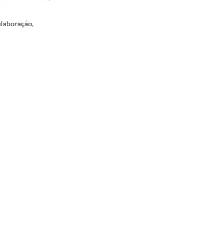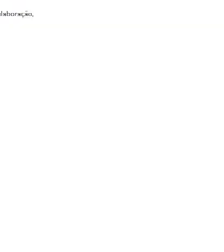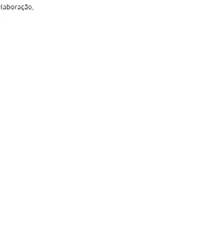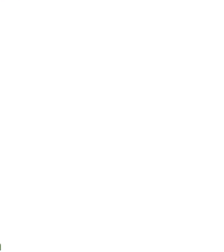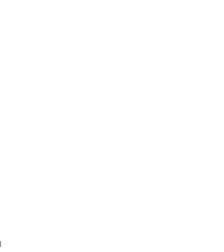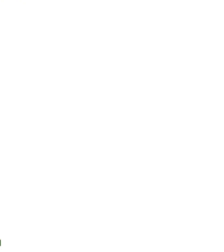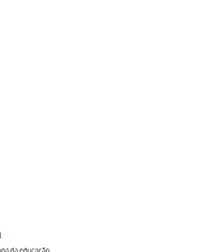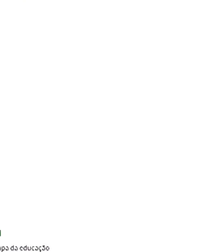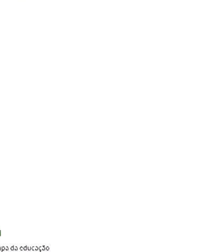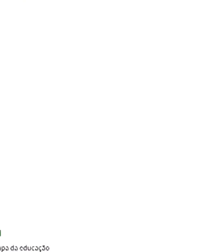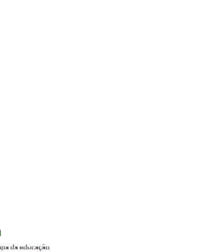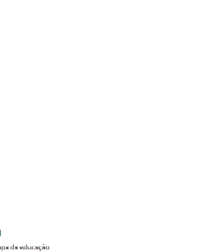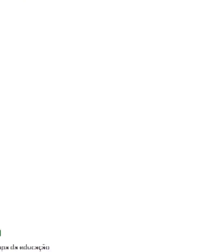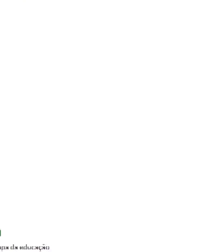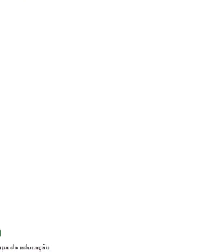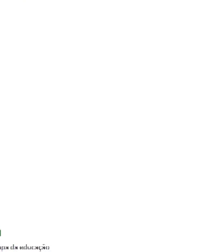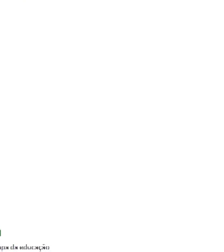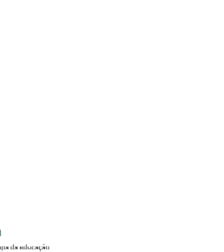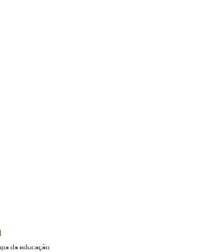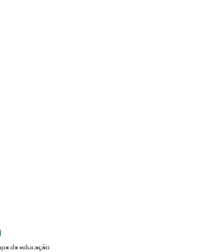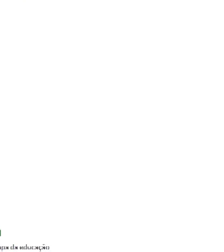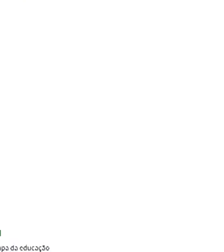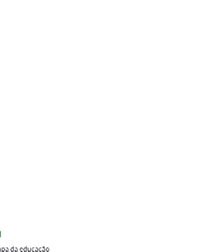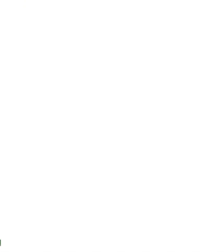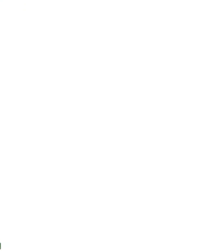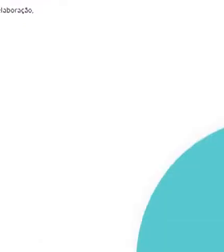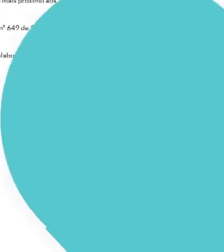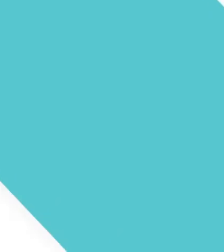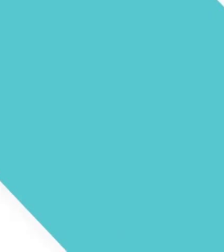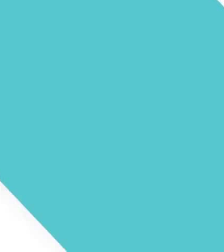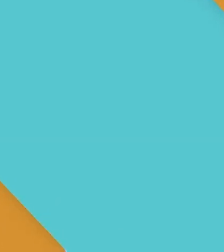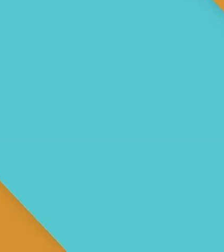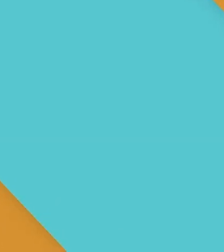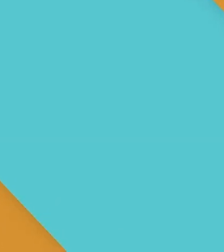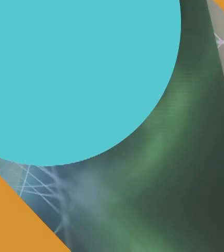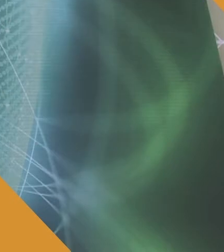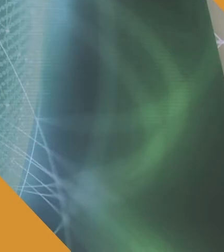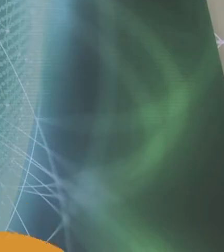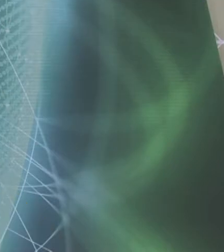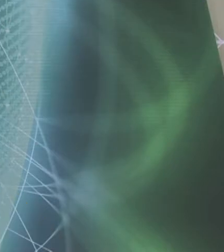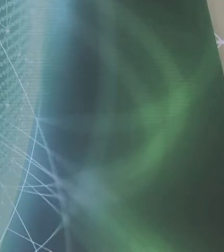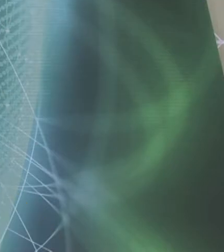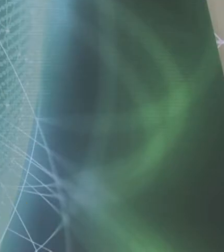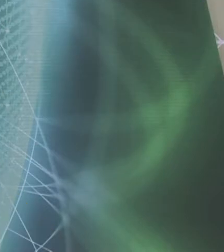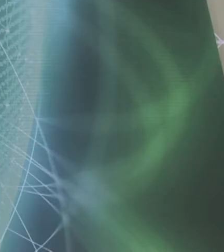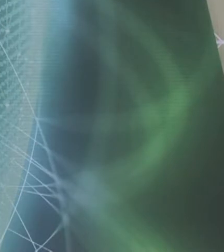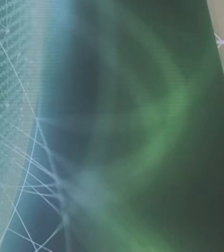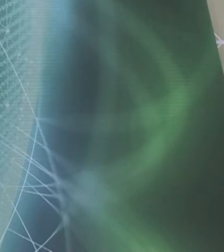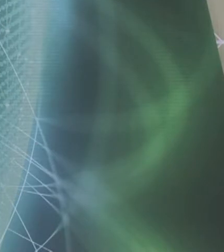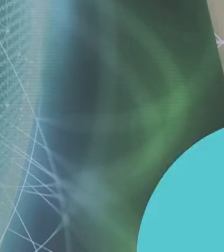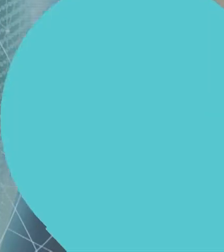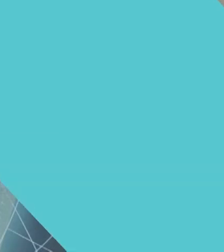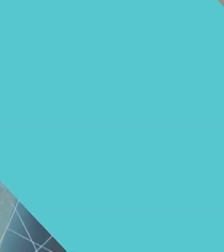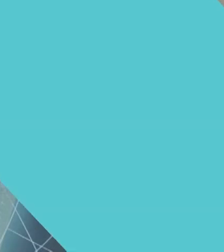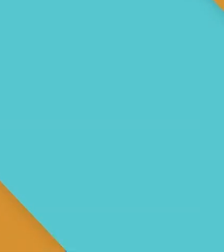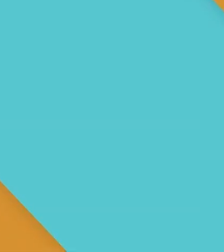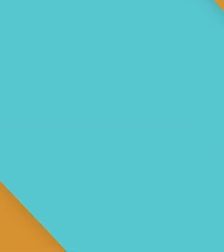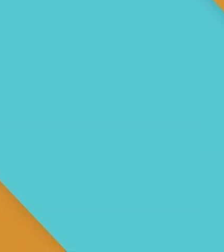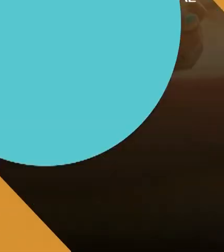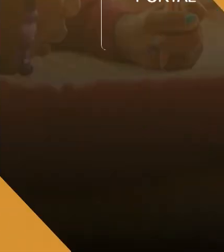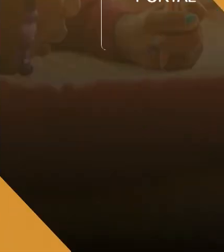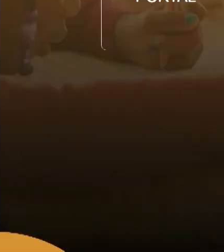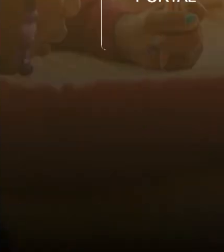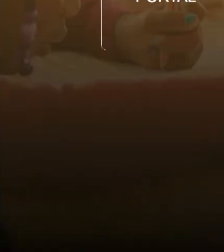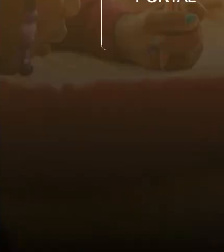para professores, iniciativas das escolas e muito mais. Para conferir as ações do cotidiano das escolas,